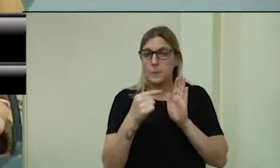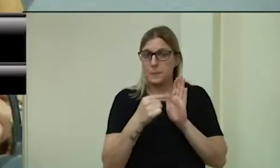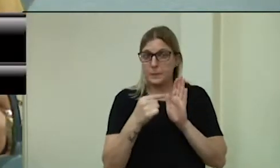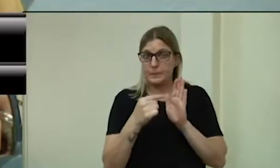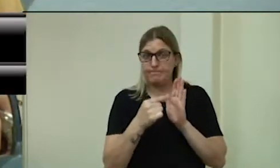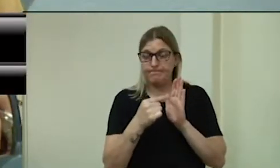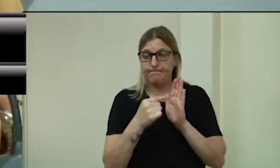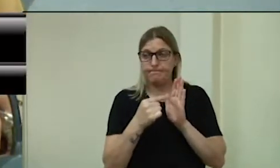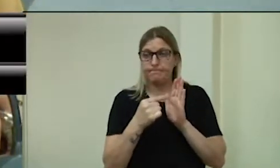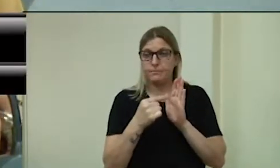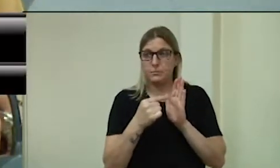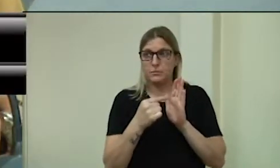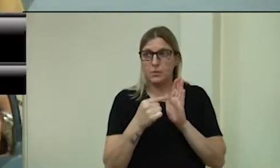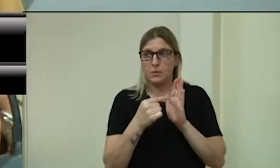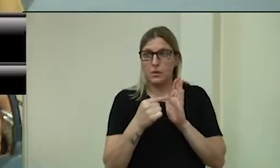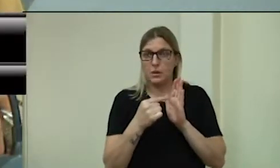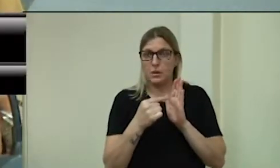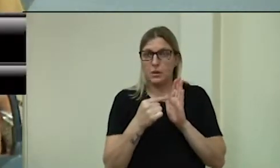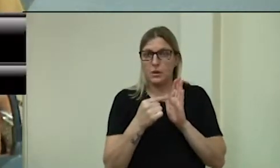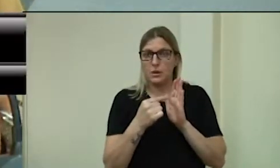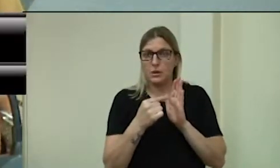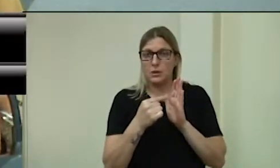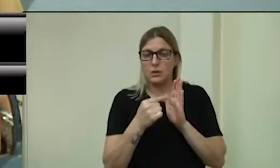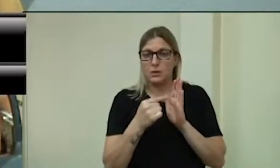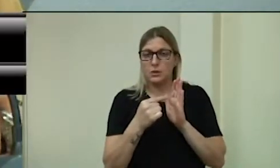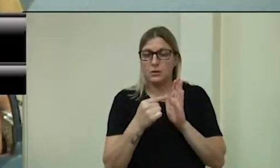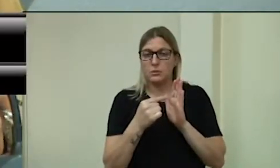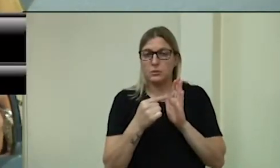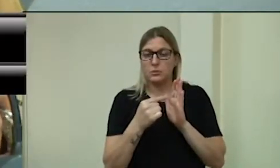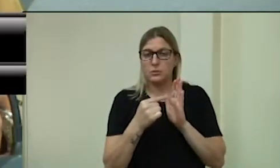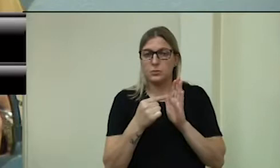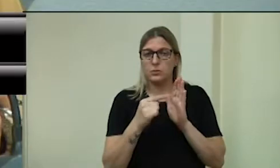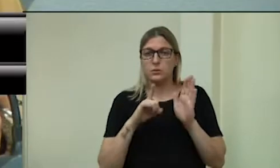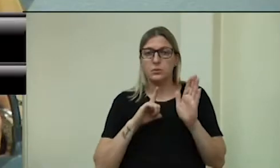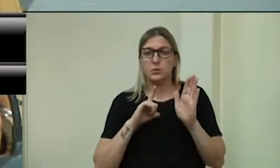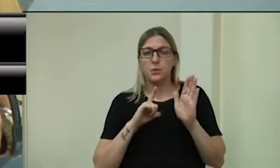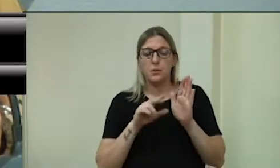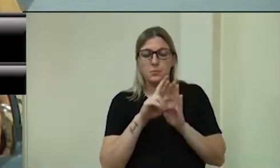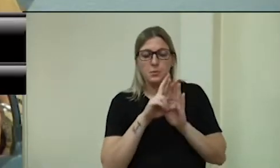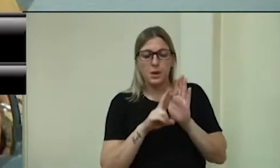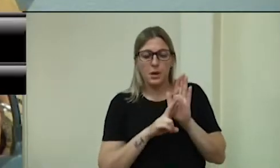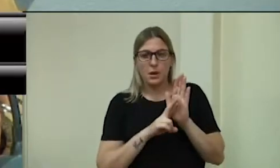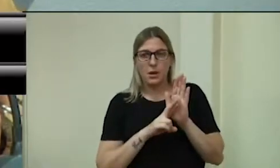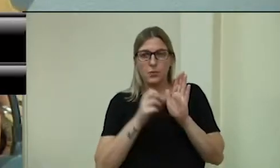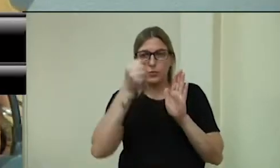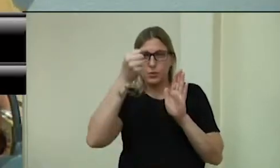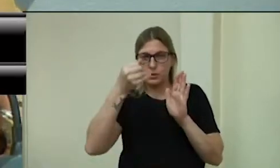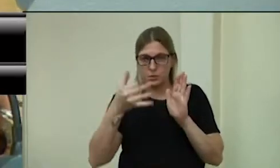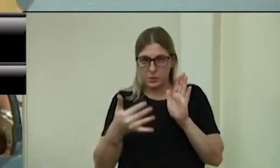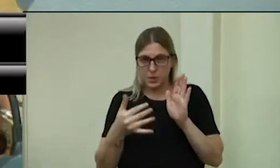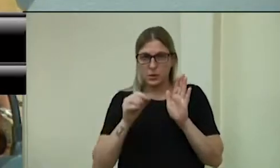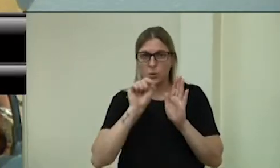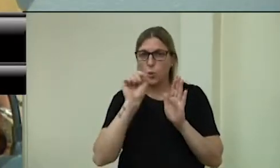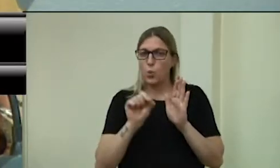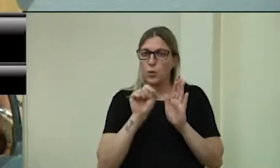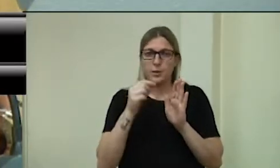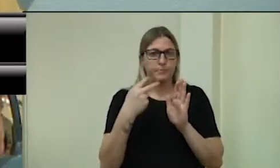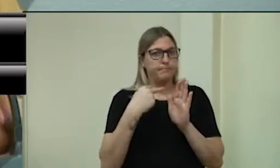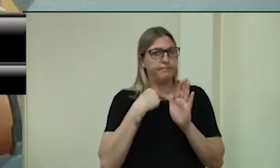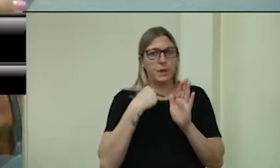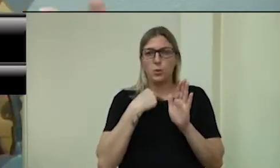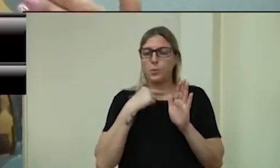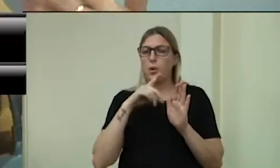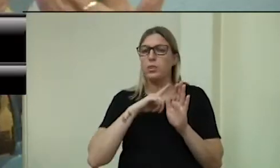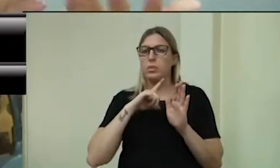um parágrafo que diz que nós não temos expediente político.